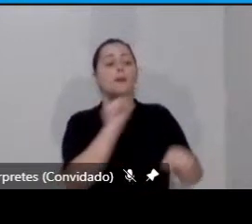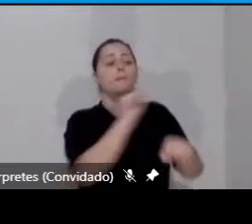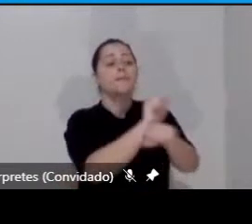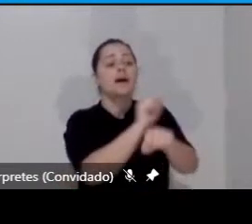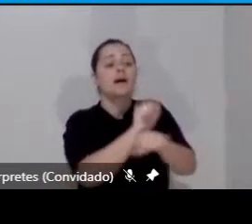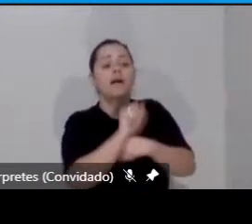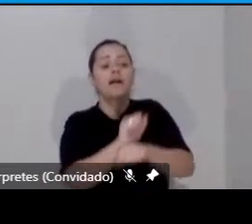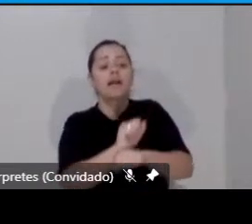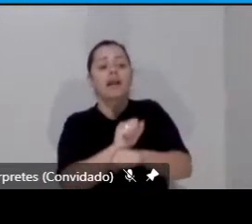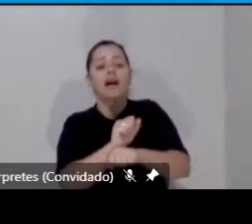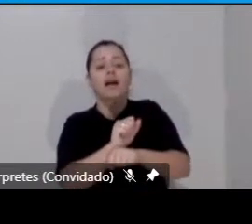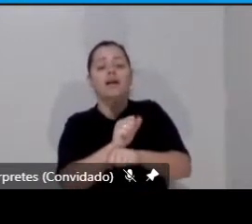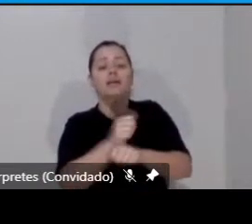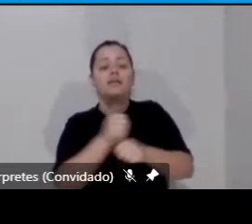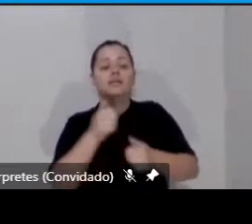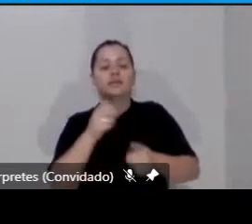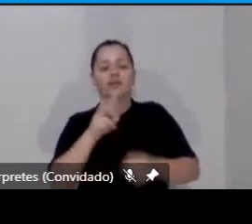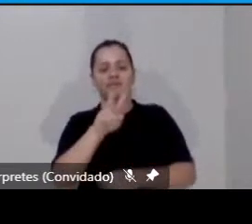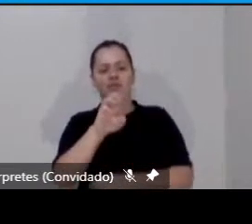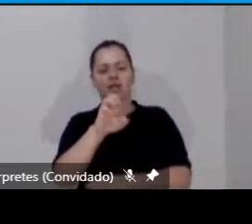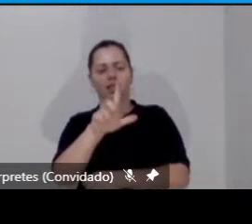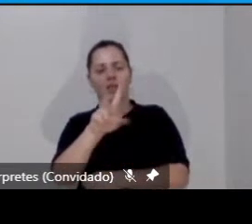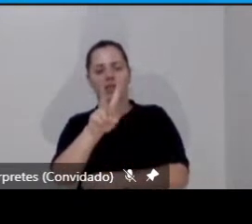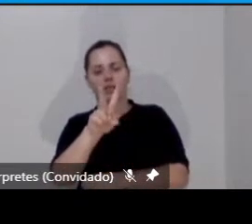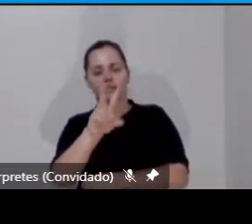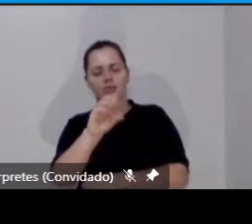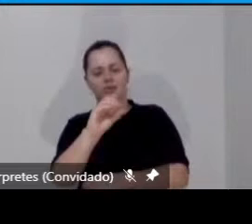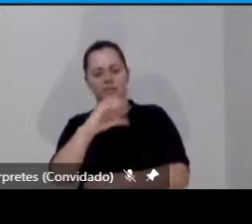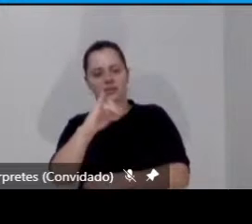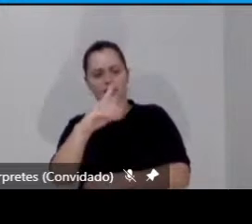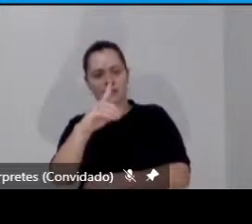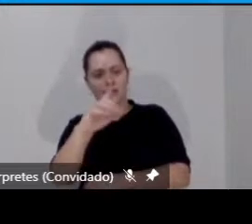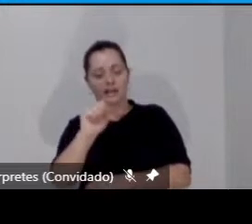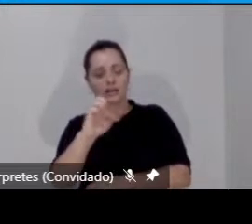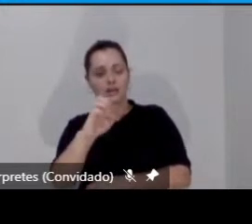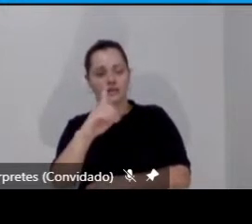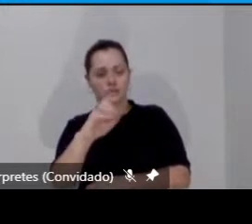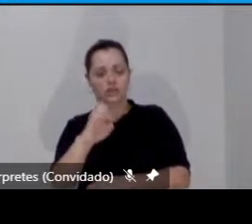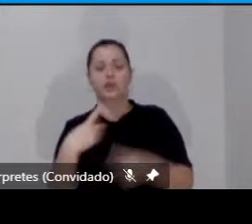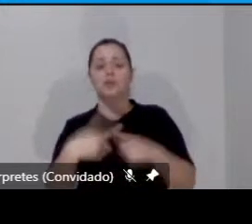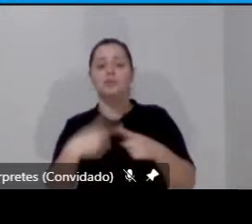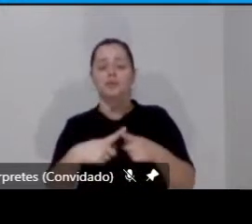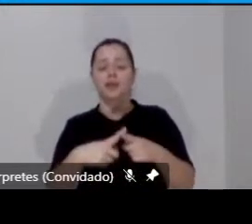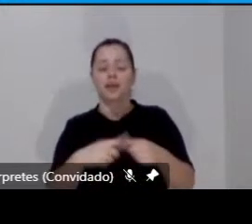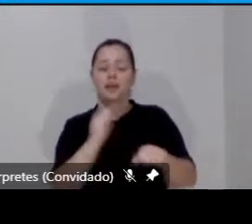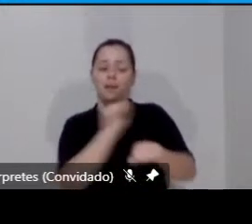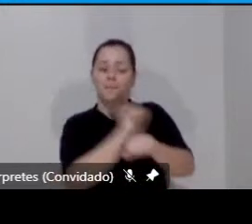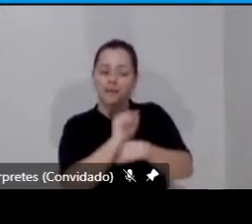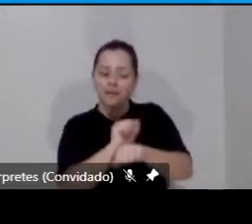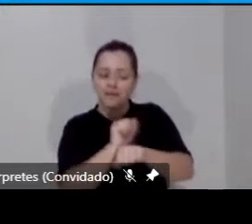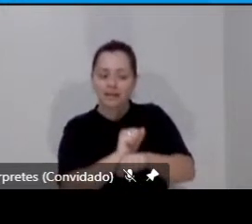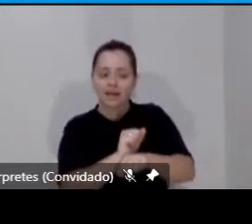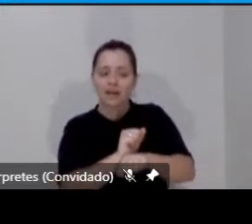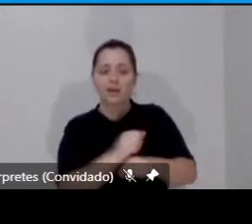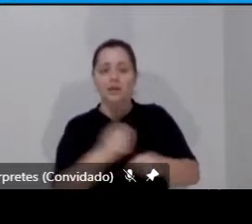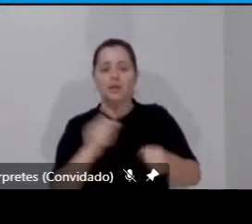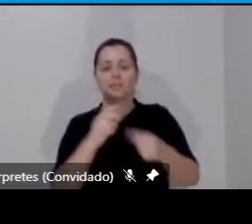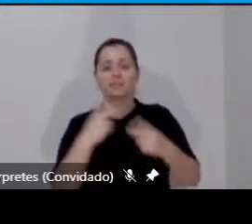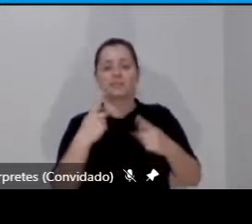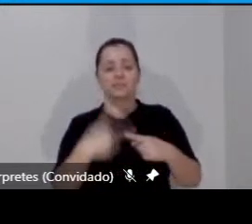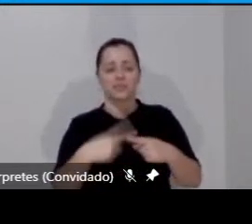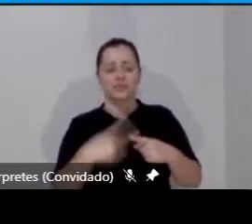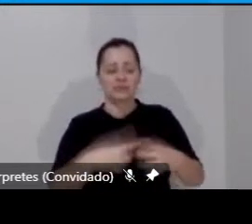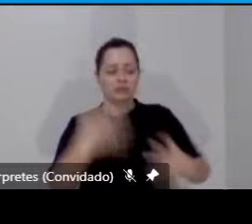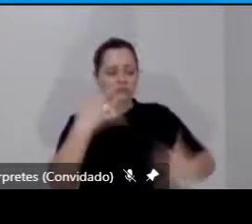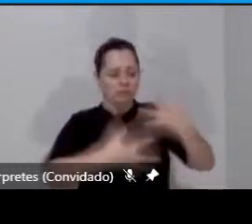um trânsito mais calmo, porém mais seguro e um pouco menos turbulento. a reação de